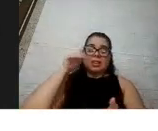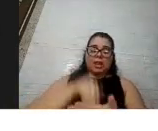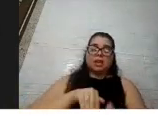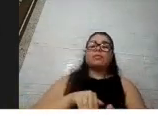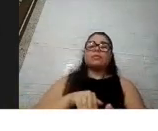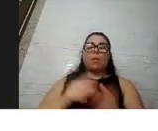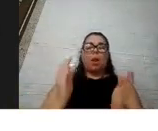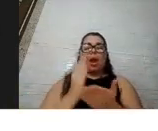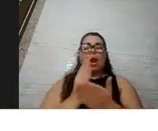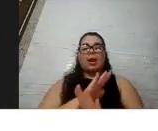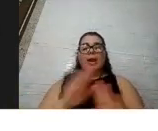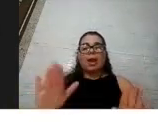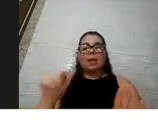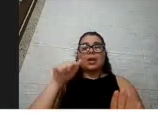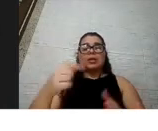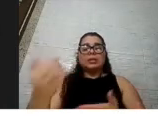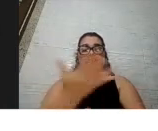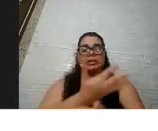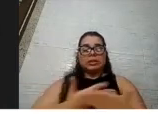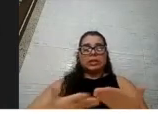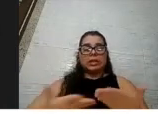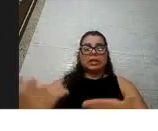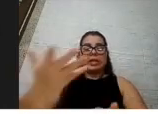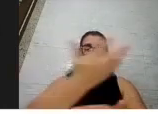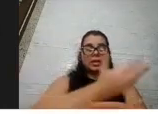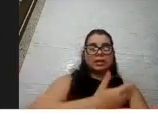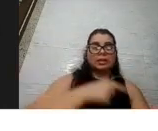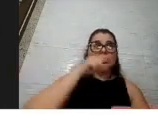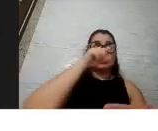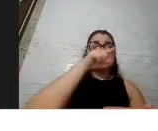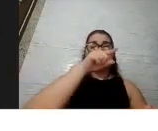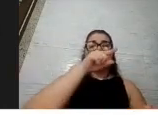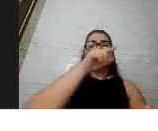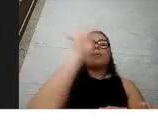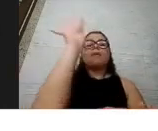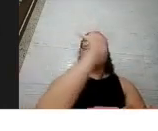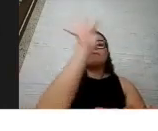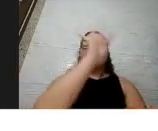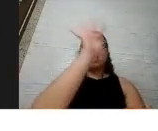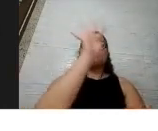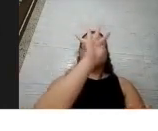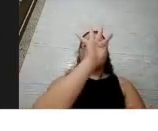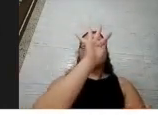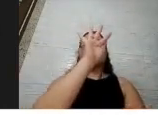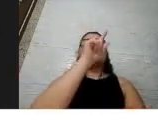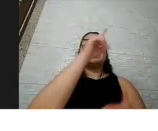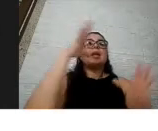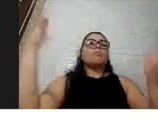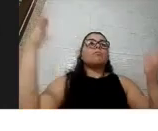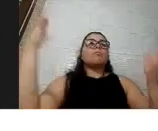acaba, esses dados vão para um banco de dados de uma universidade americana que está centralizando os dados de todo mundo.